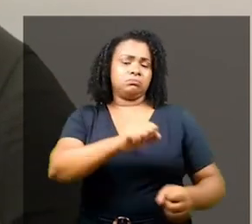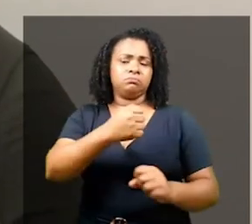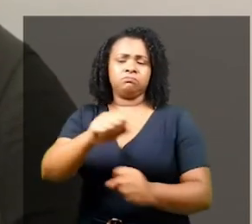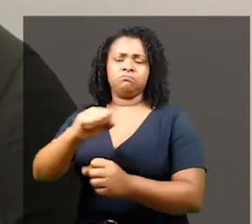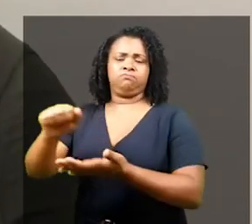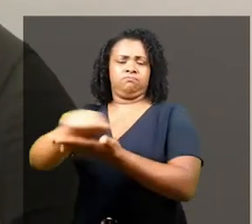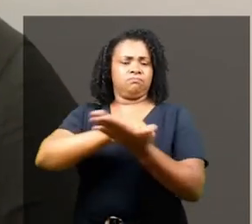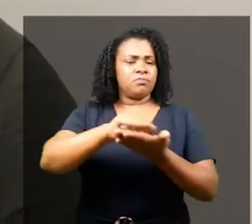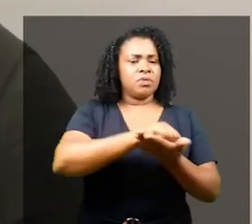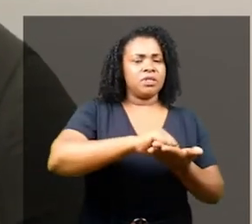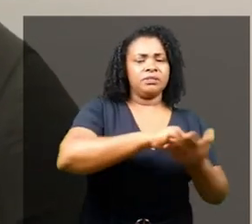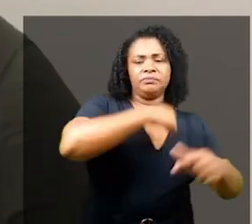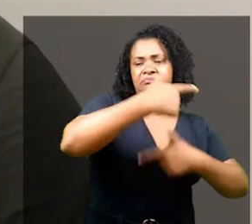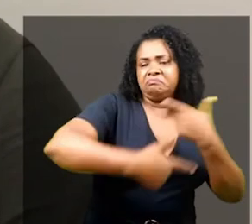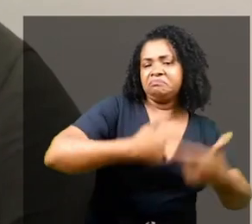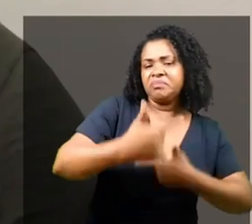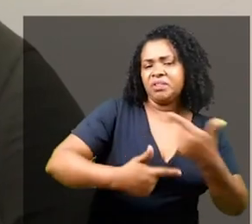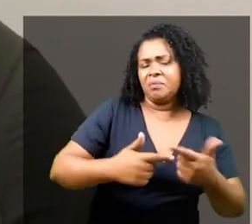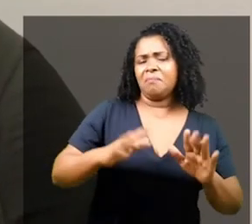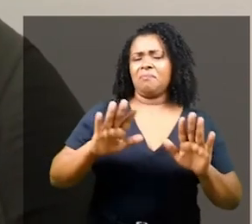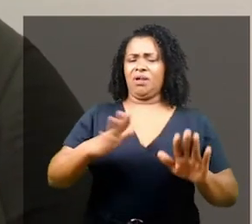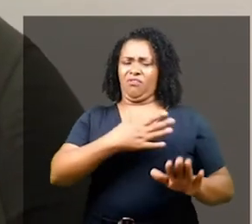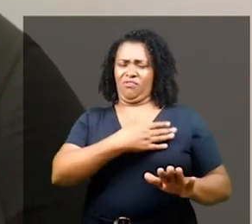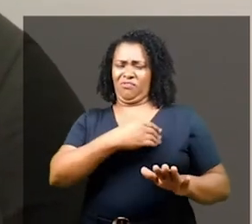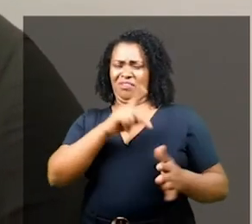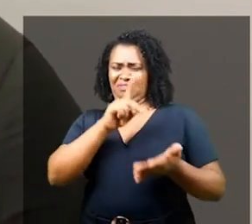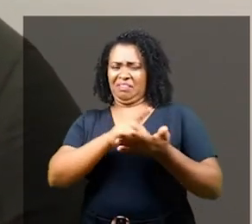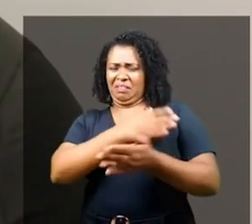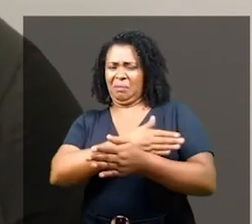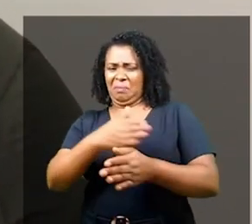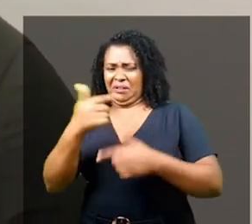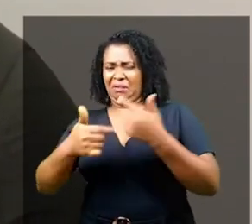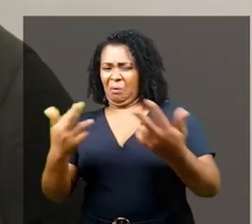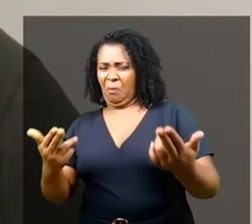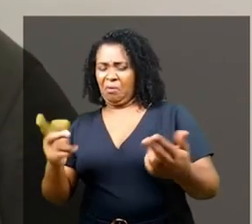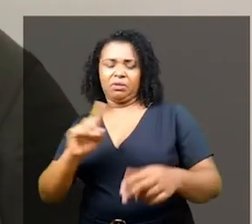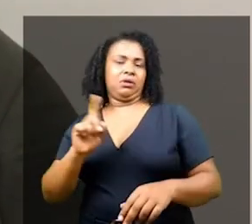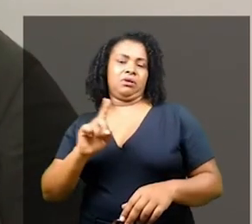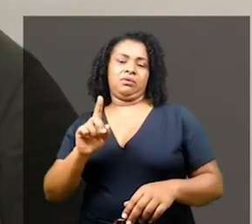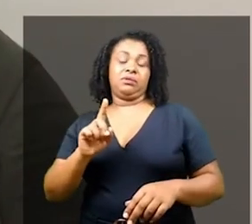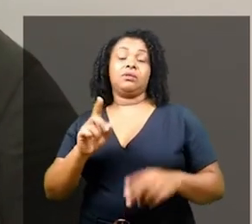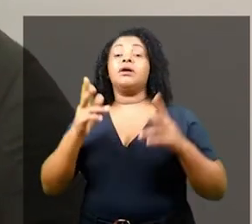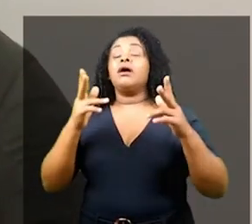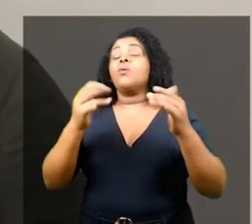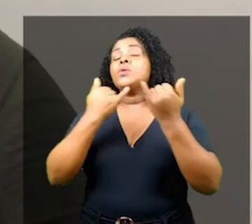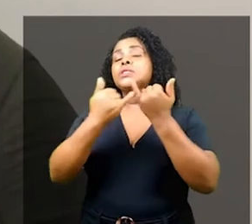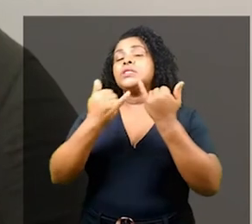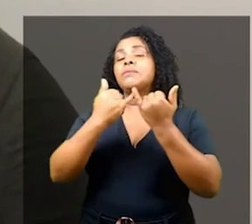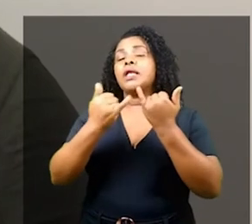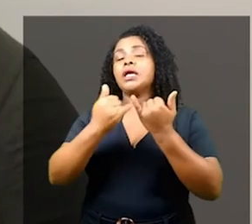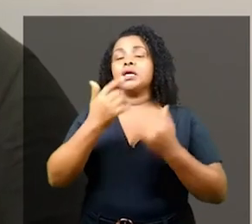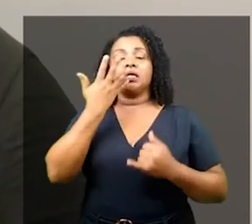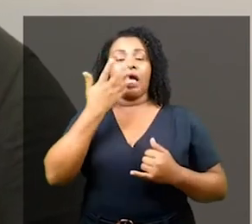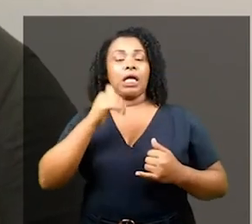nenhuma outra criança precisa cumprir, percebe? É como aquele menino branco que tem os olhos do avô. Não, olha, ele fala